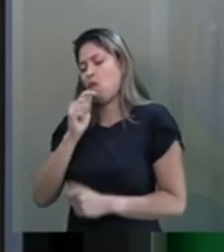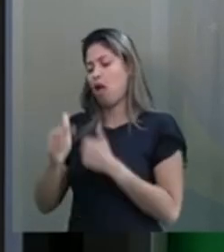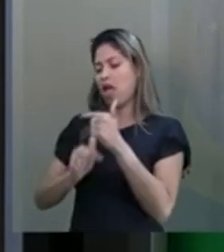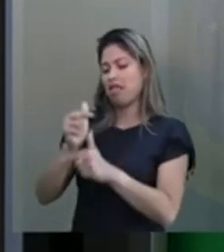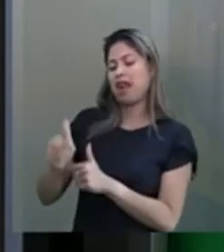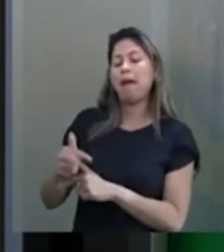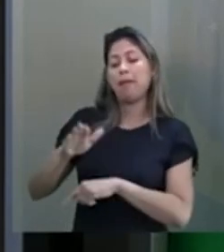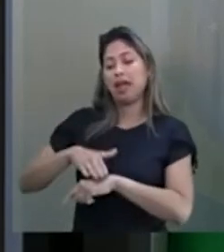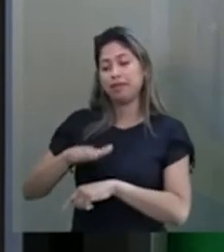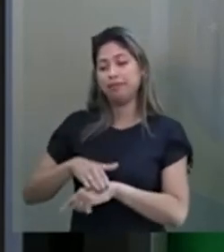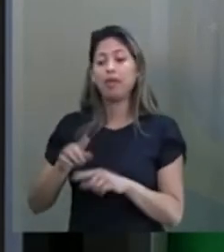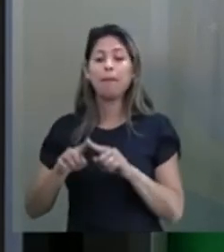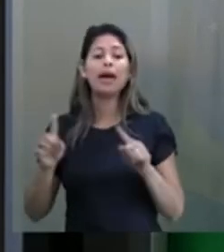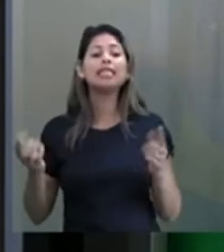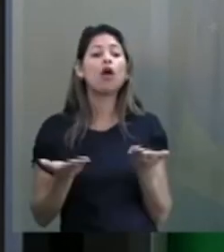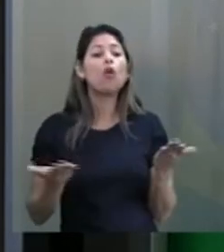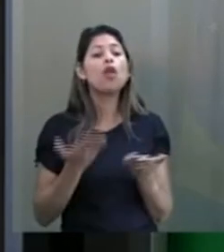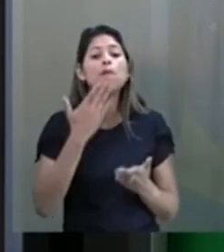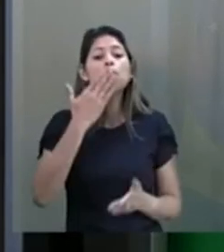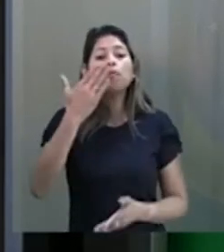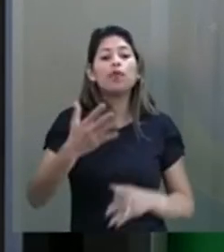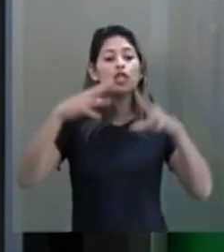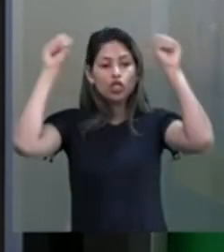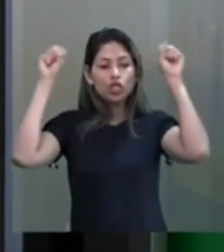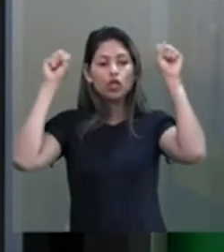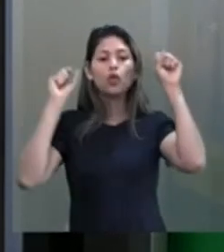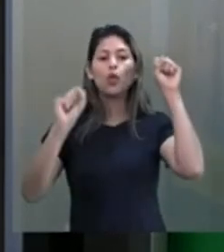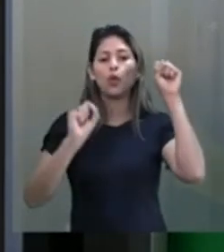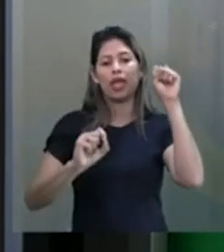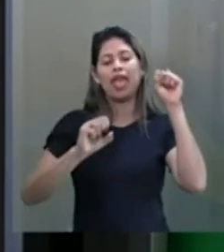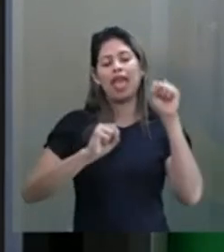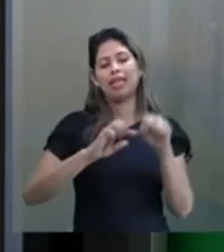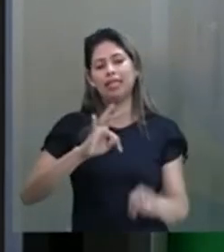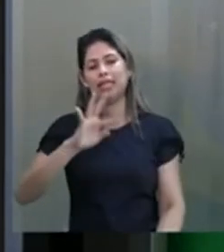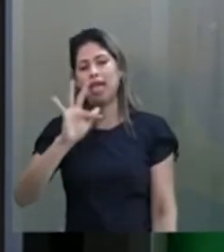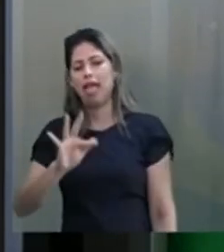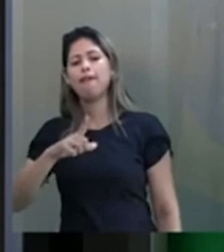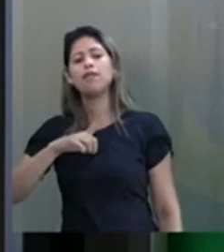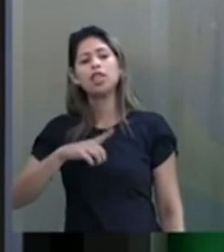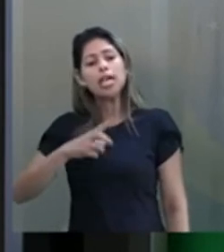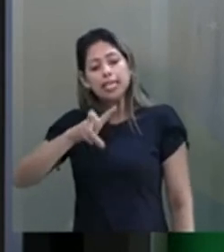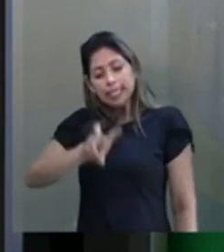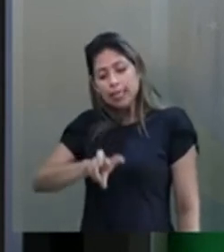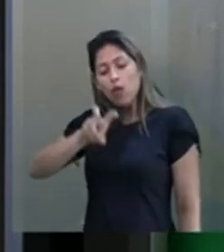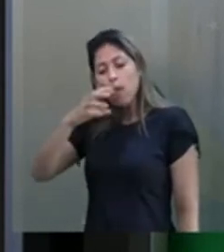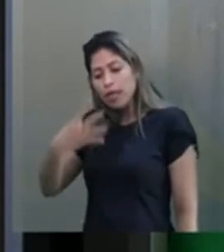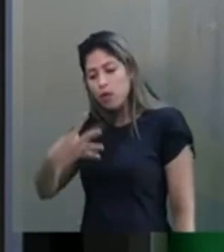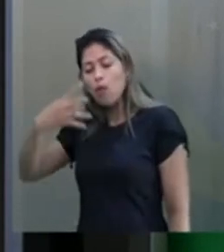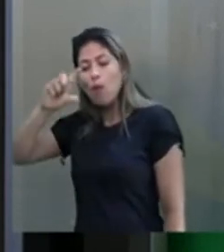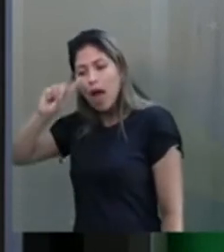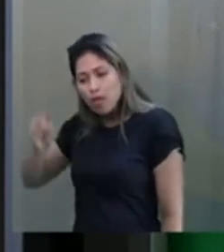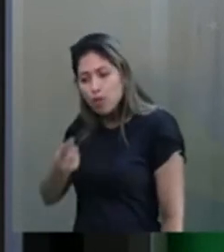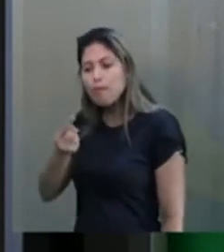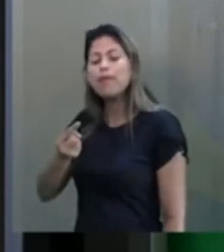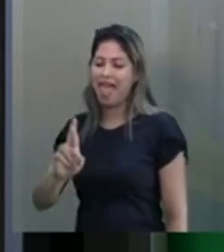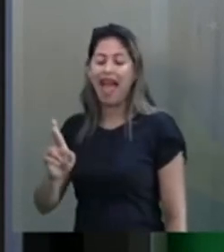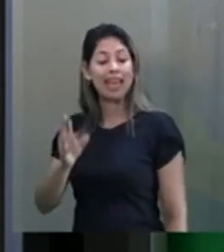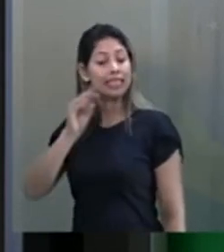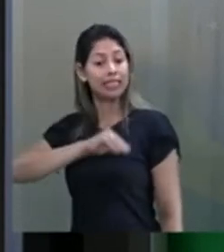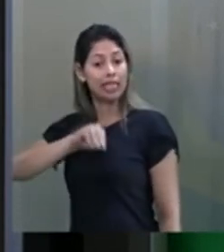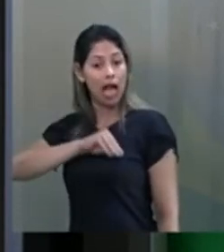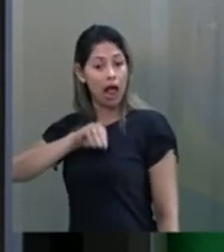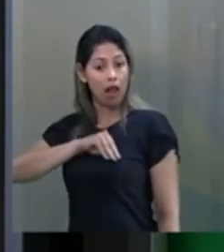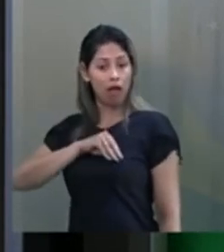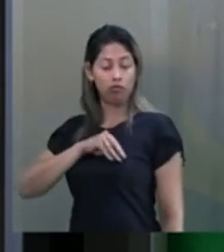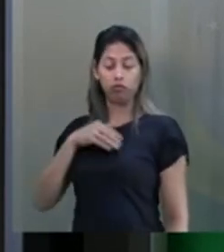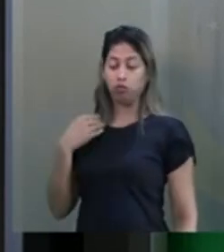Agora um pedido para o Supremo Tribunal Federal da Magistratura para um aumento de R$ 54 mil por mês de salário. Pelo